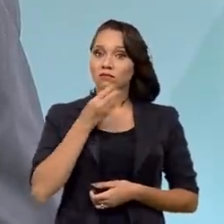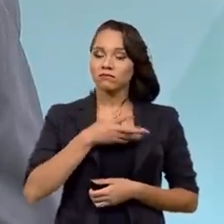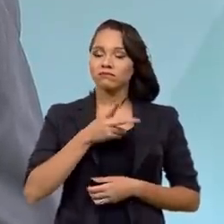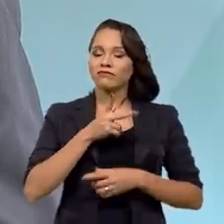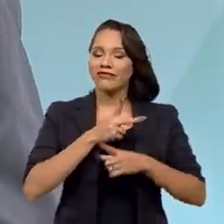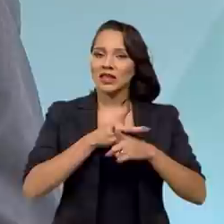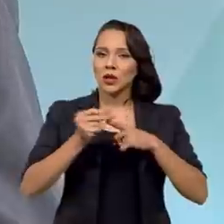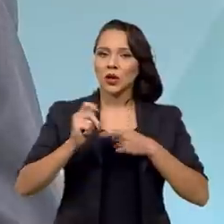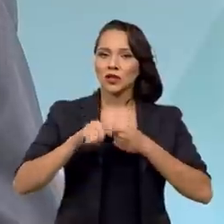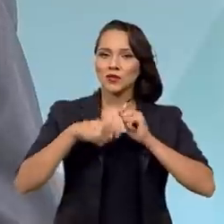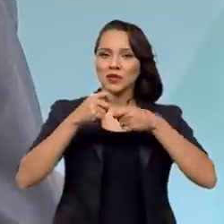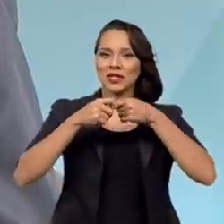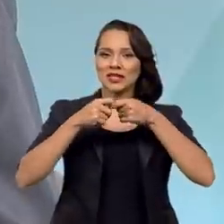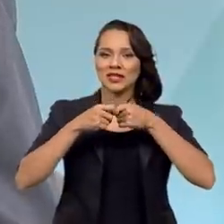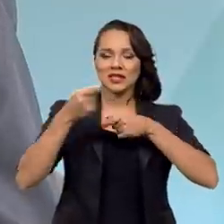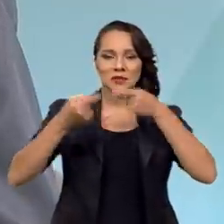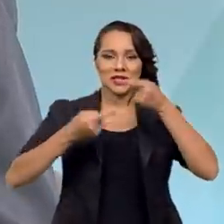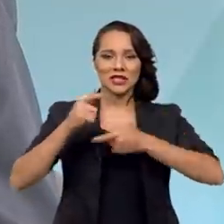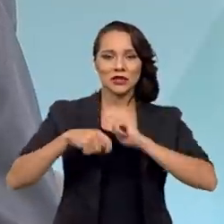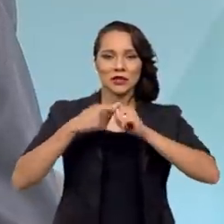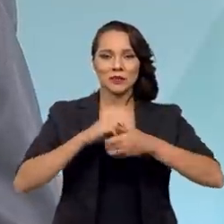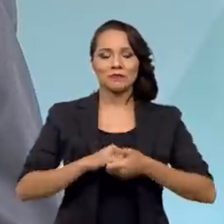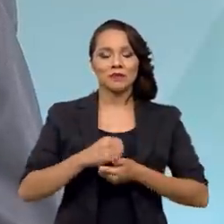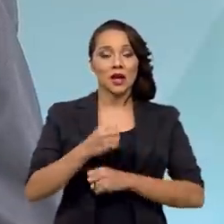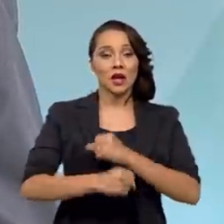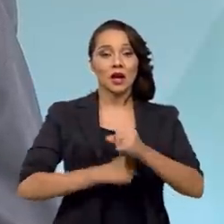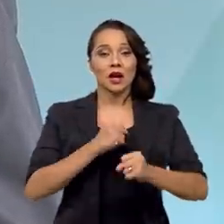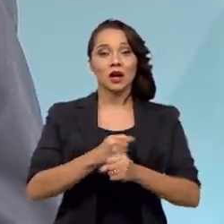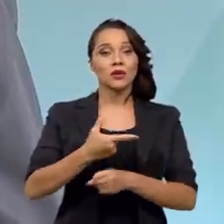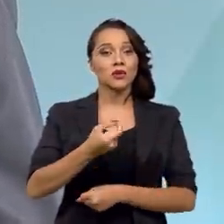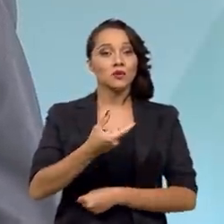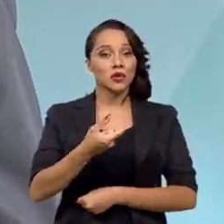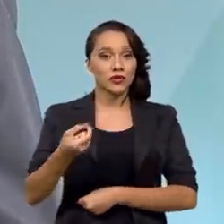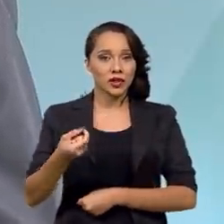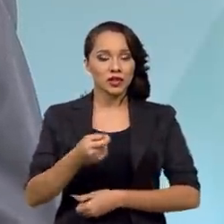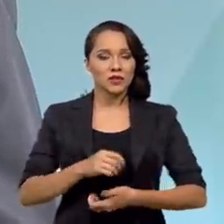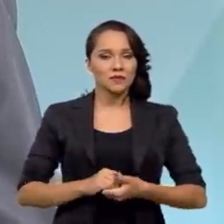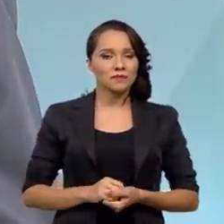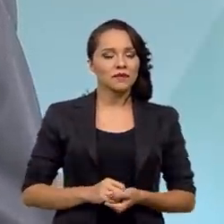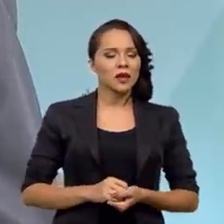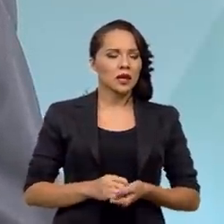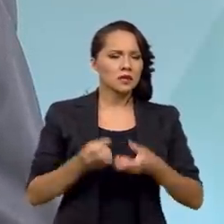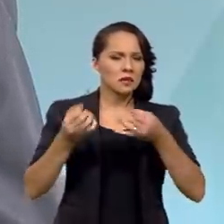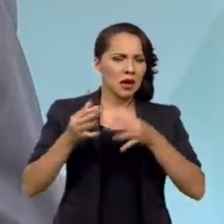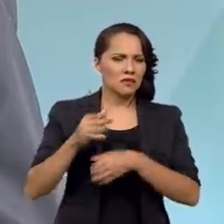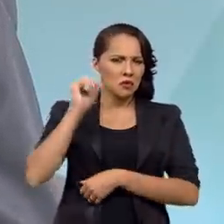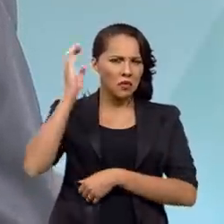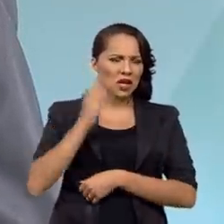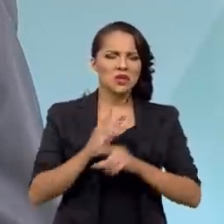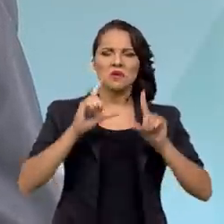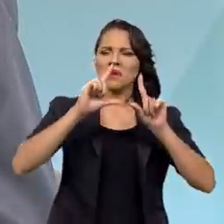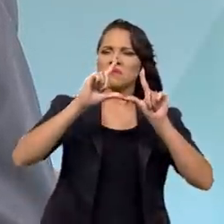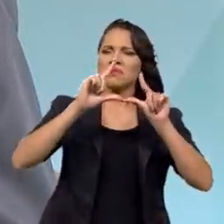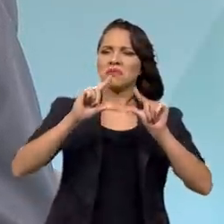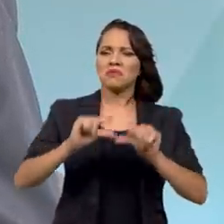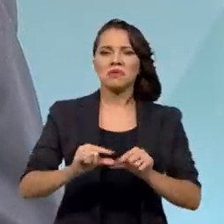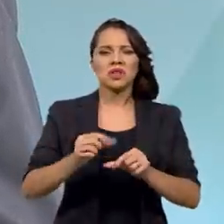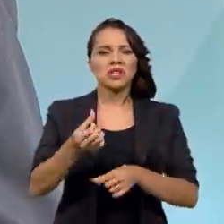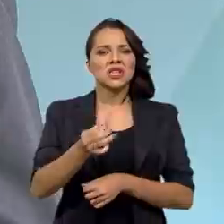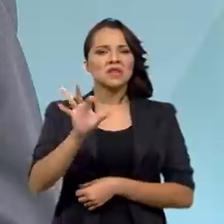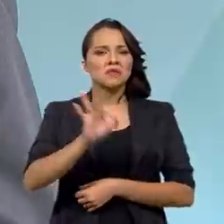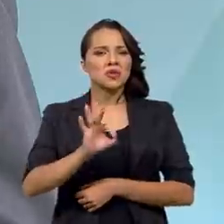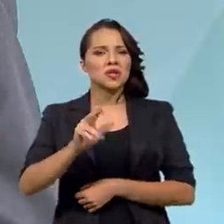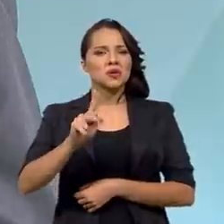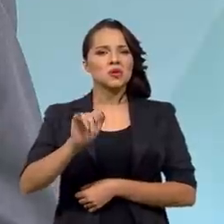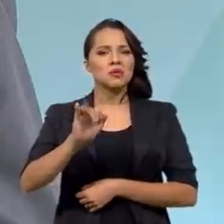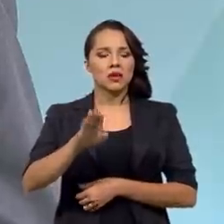econômica. Em 2020, no auge da pandemia, diziam que o Brasil ia cair mais de 6% do PIB.